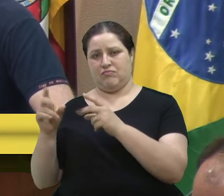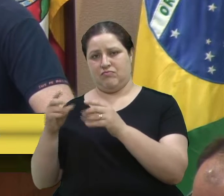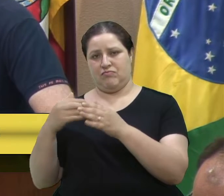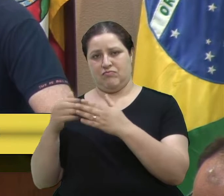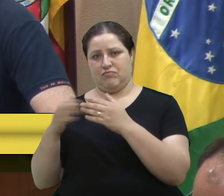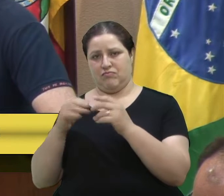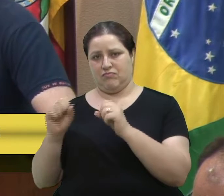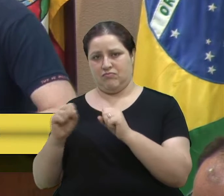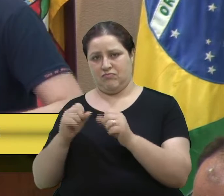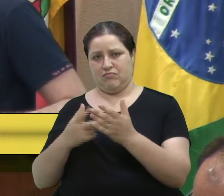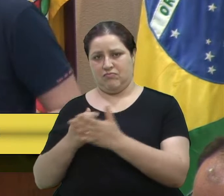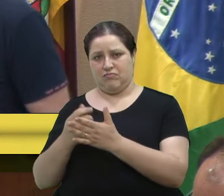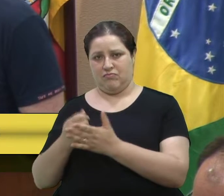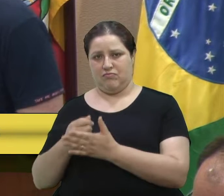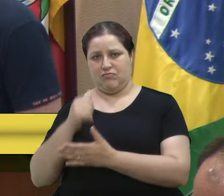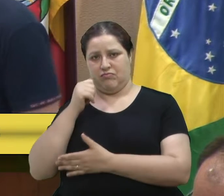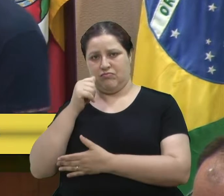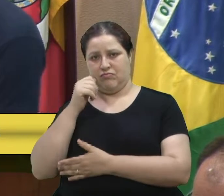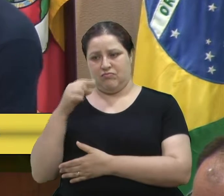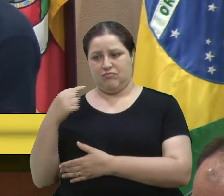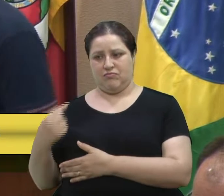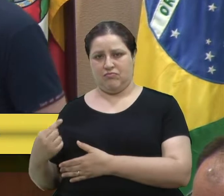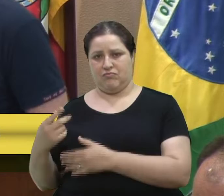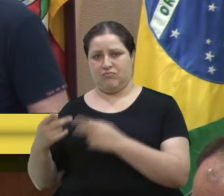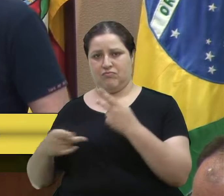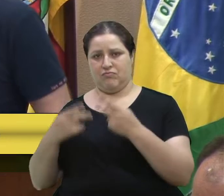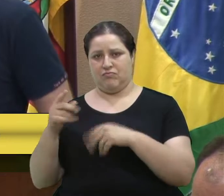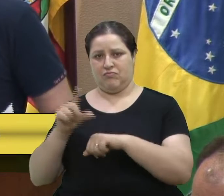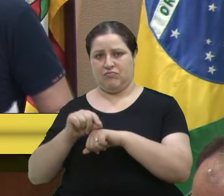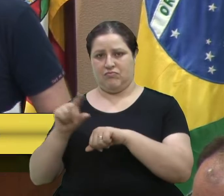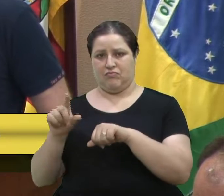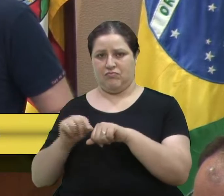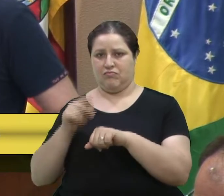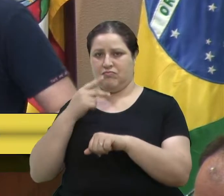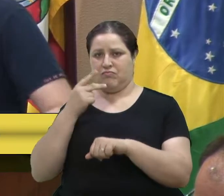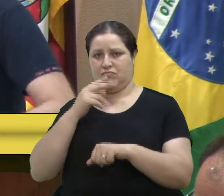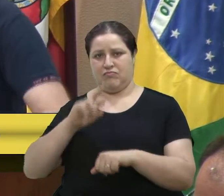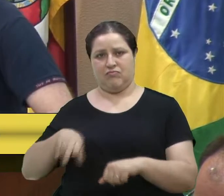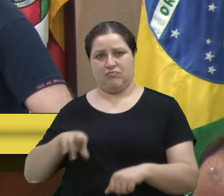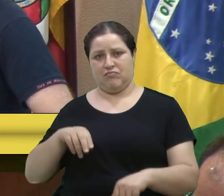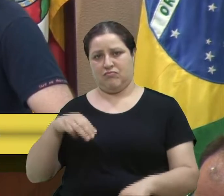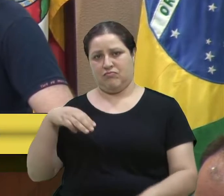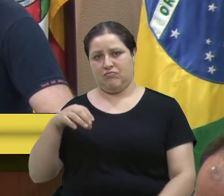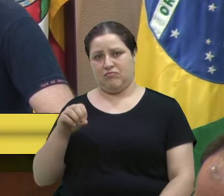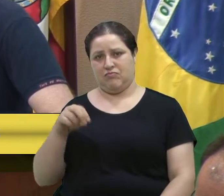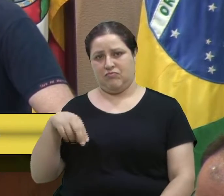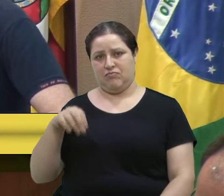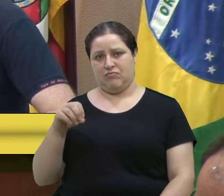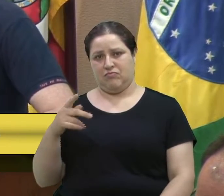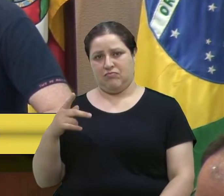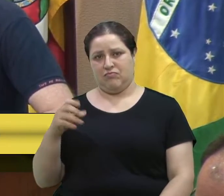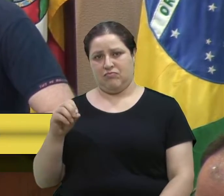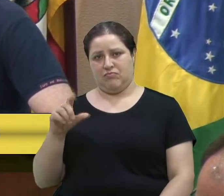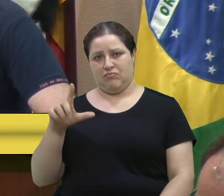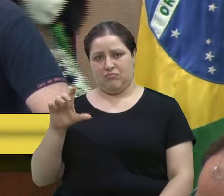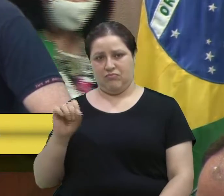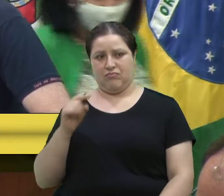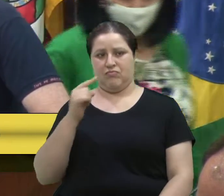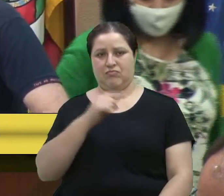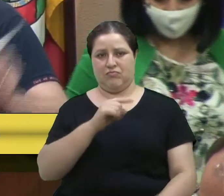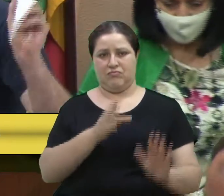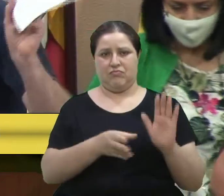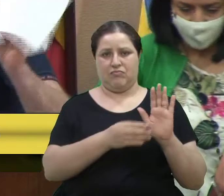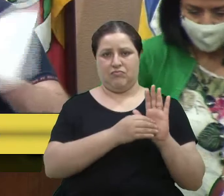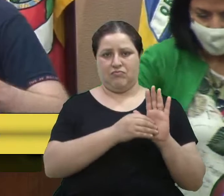comprar, argumenta Denise. Bom, vamos lá, ela diz que não é um monopólio e é isso que essa emenda está tentando defender o monopólio no serviço de